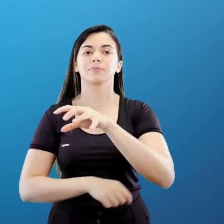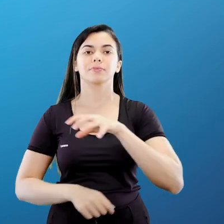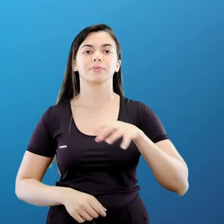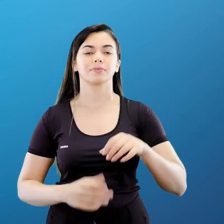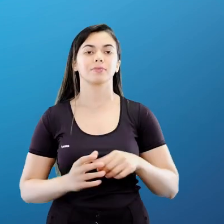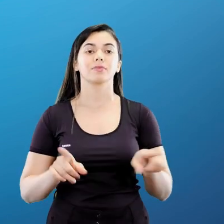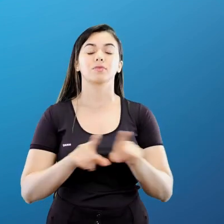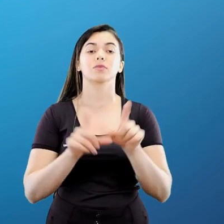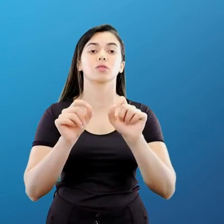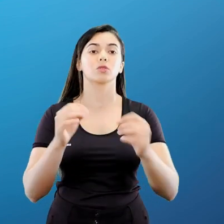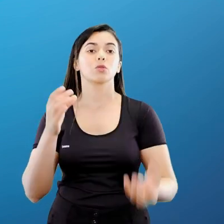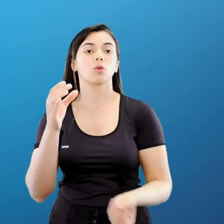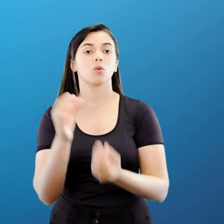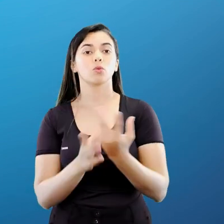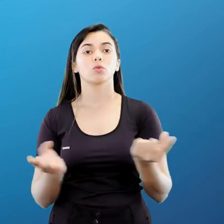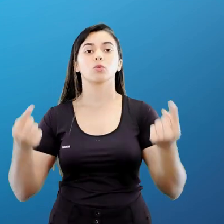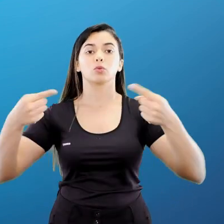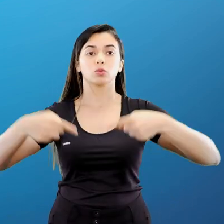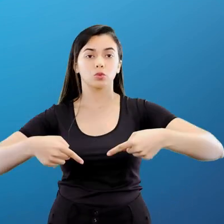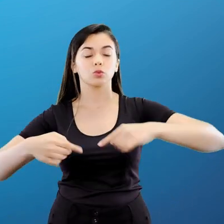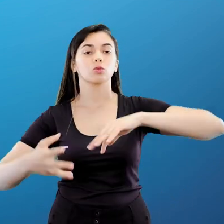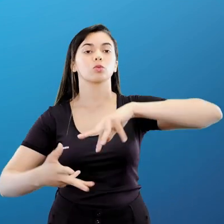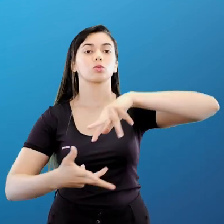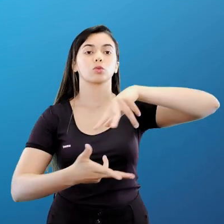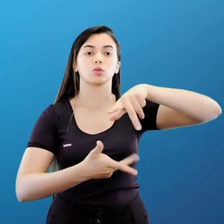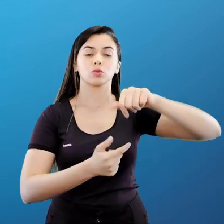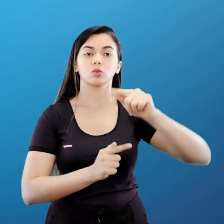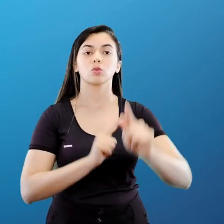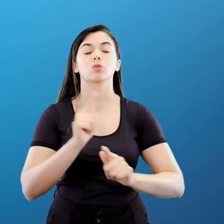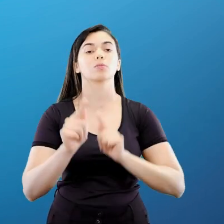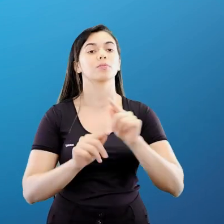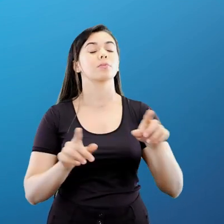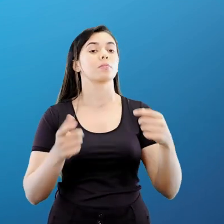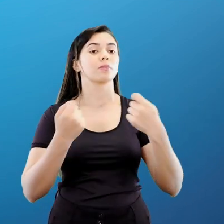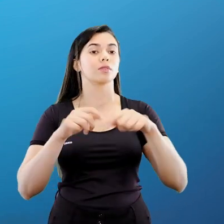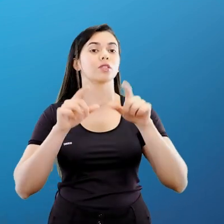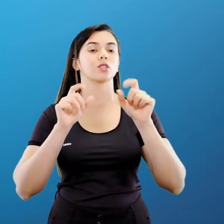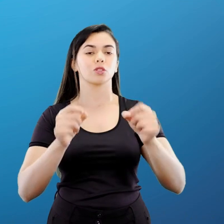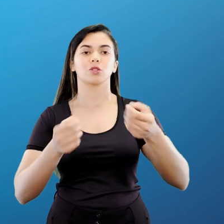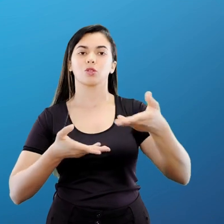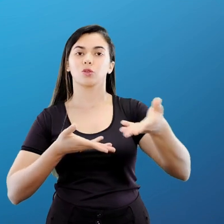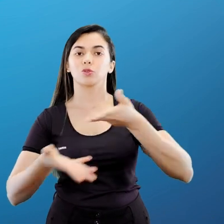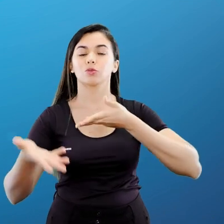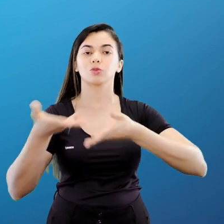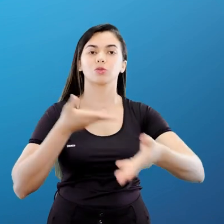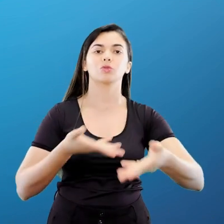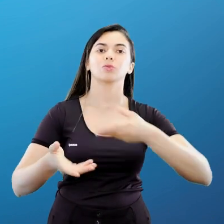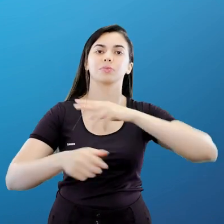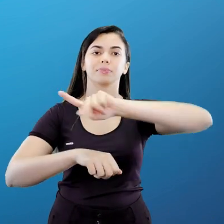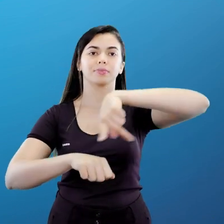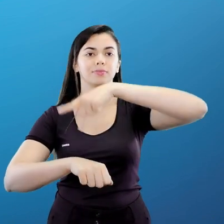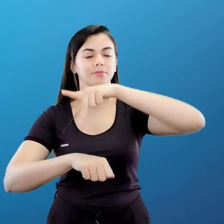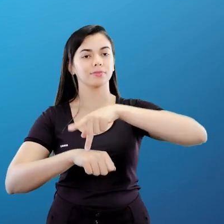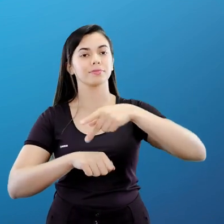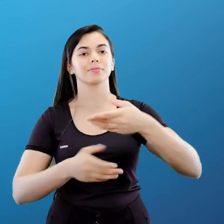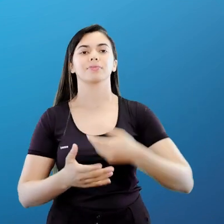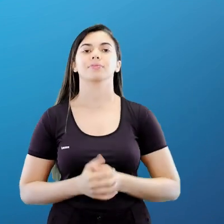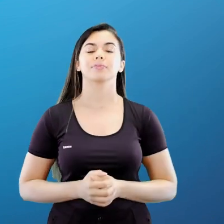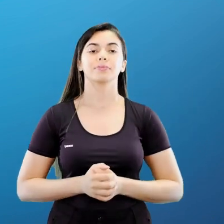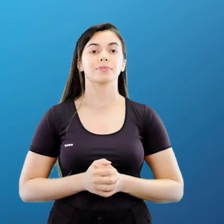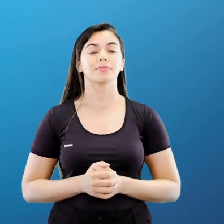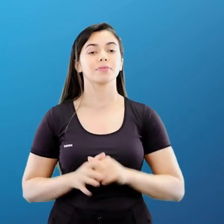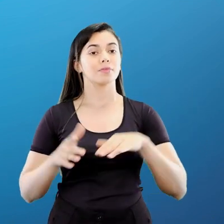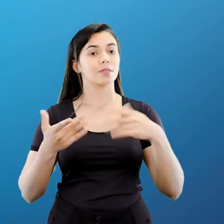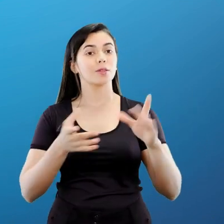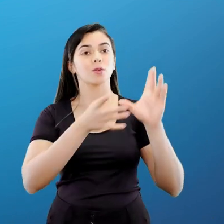surgimento de desafios globais que demandam cooperação entre as nações. É nesse cenário,